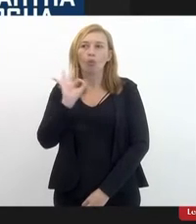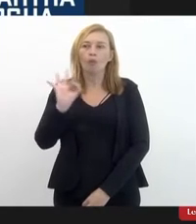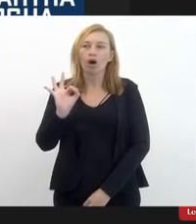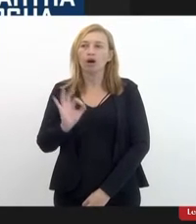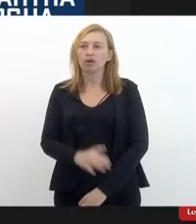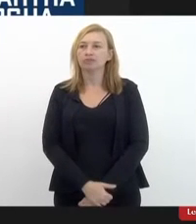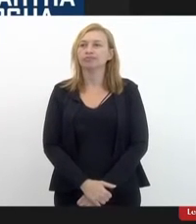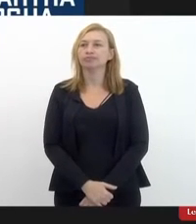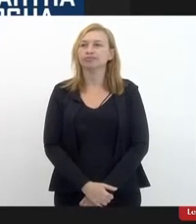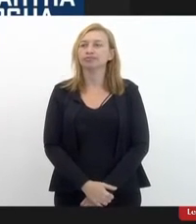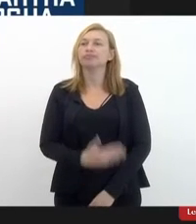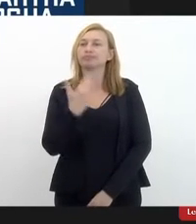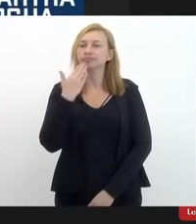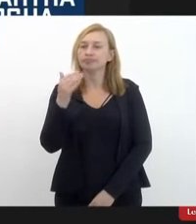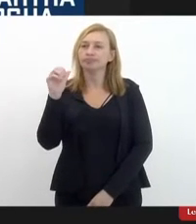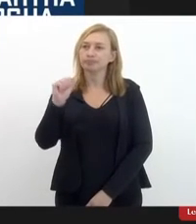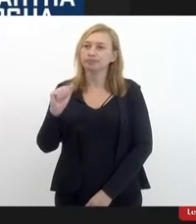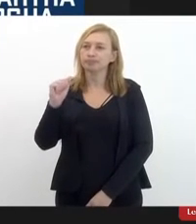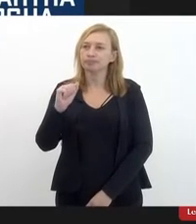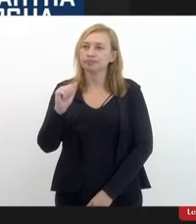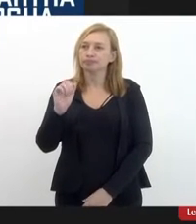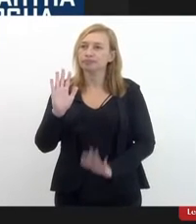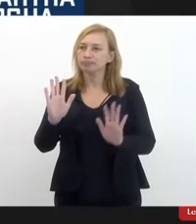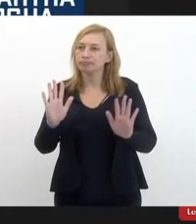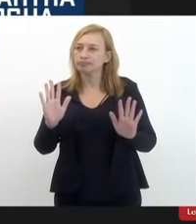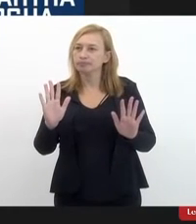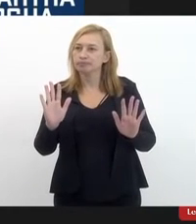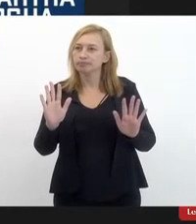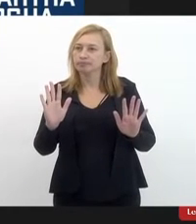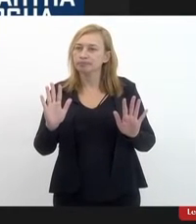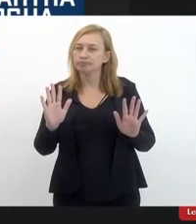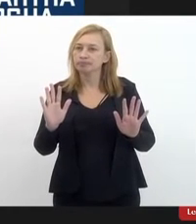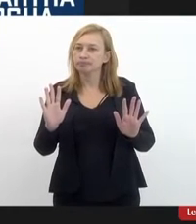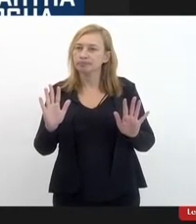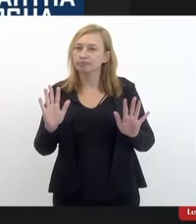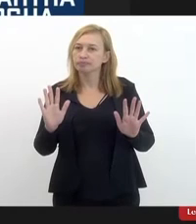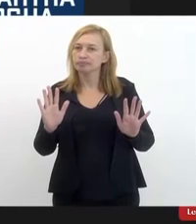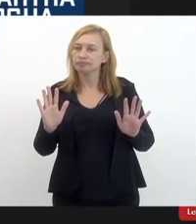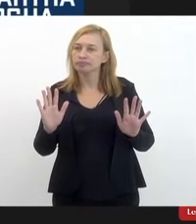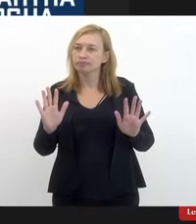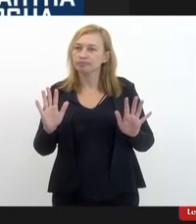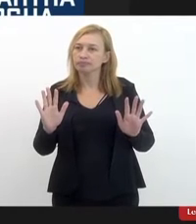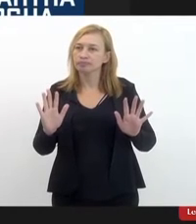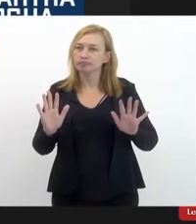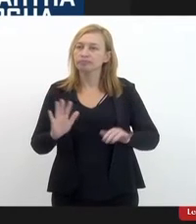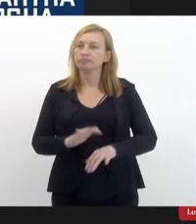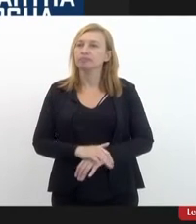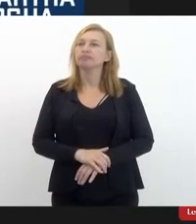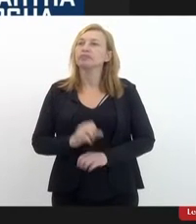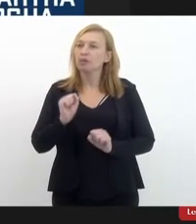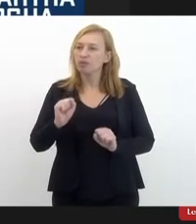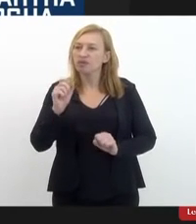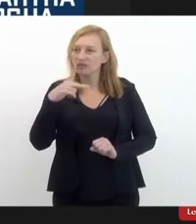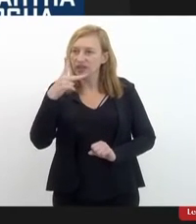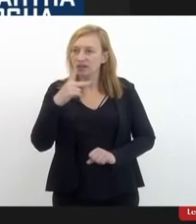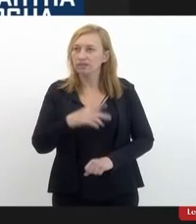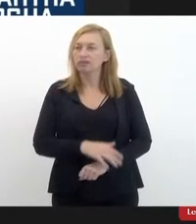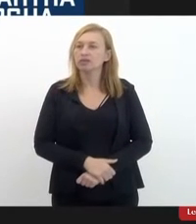pedi assessoria liberou o próprio. com o microfone fechado. Pode falar.